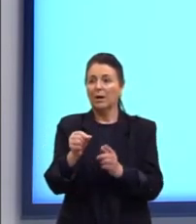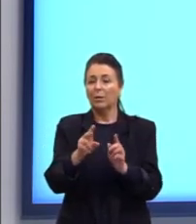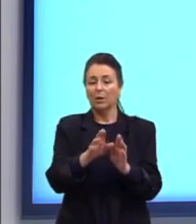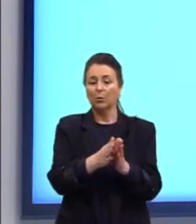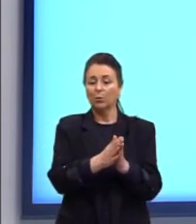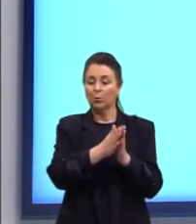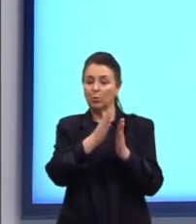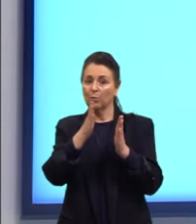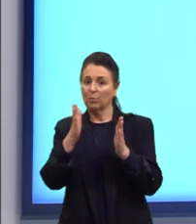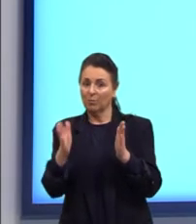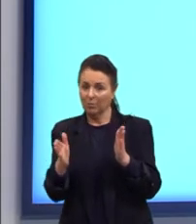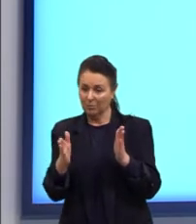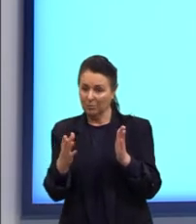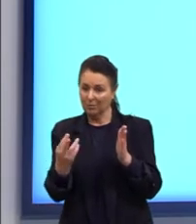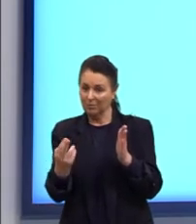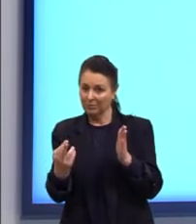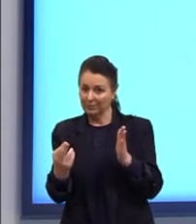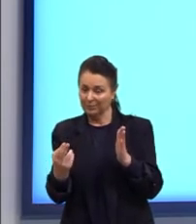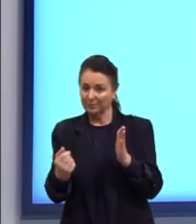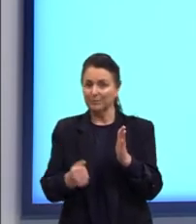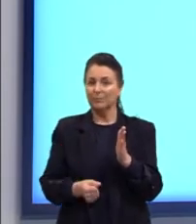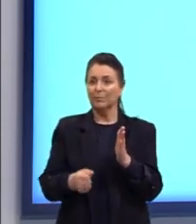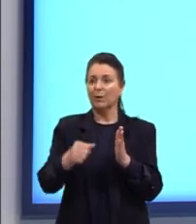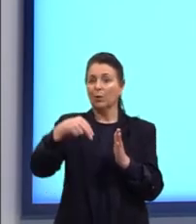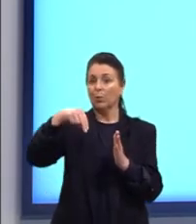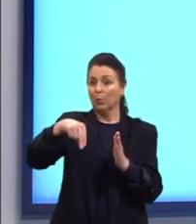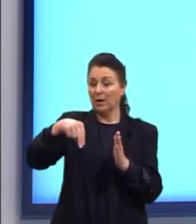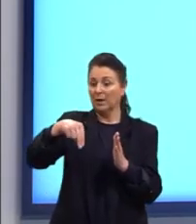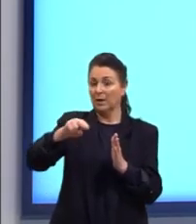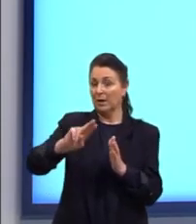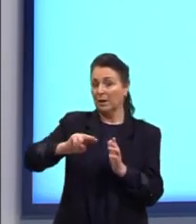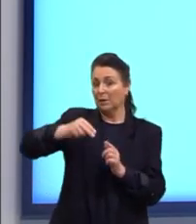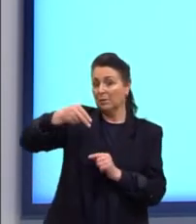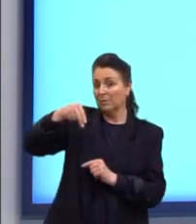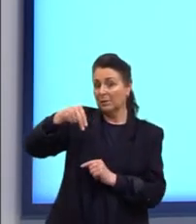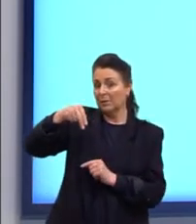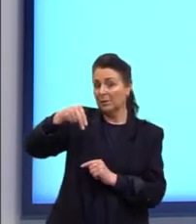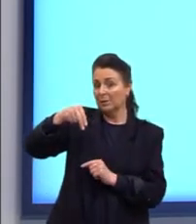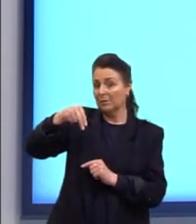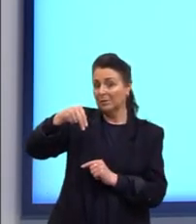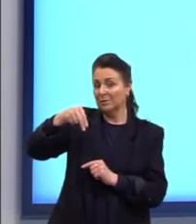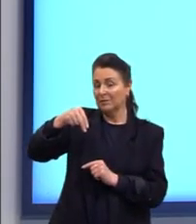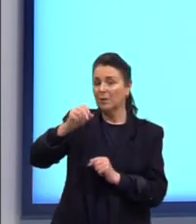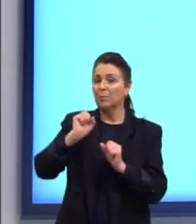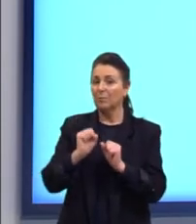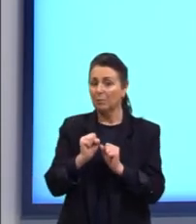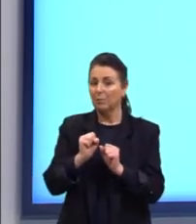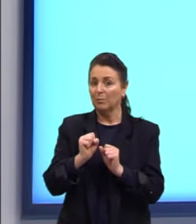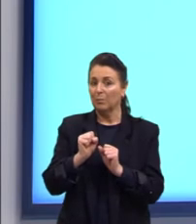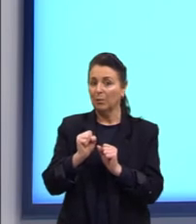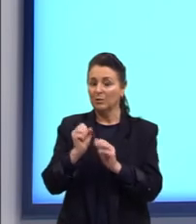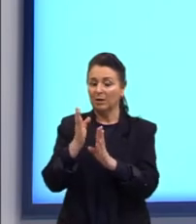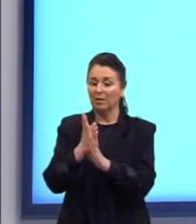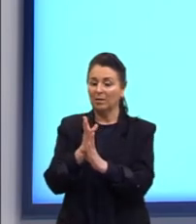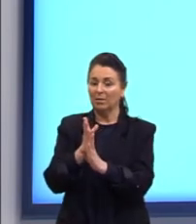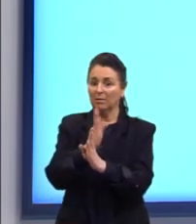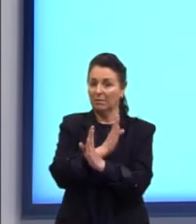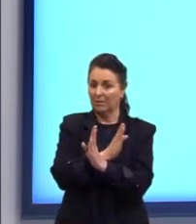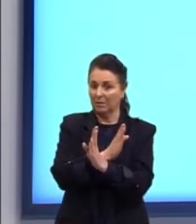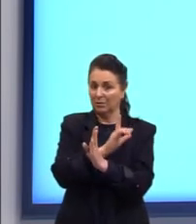igualdade, o N, ele é o expoente. E nós vimos que o expoente nós podemos trazer para frente do logaritmo